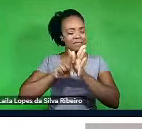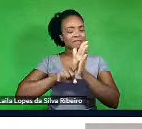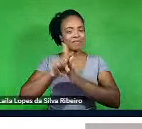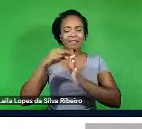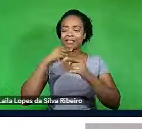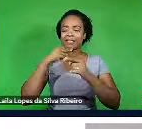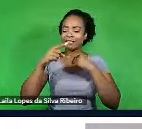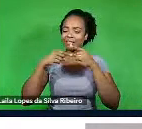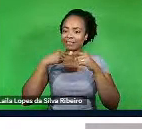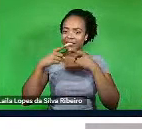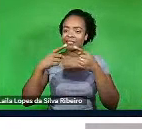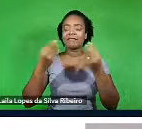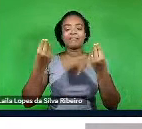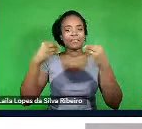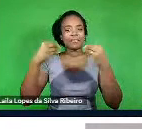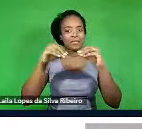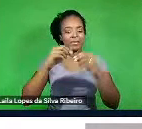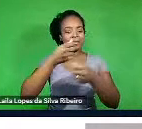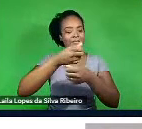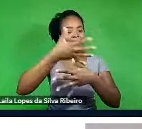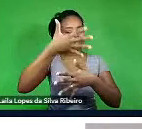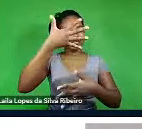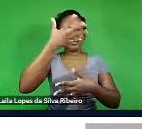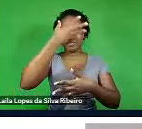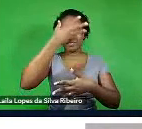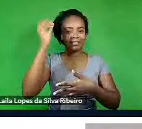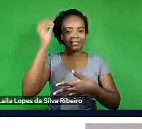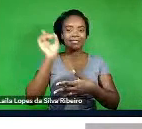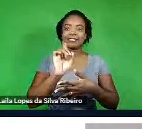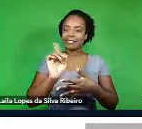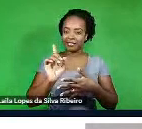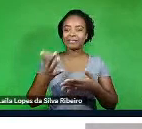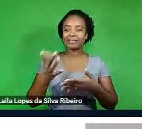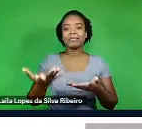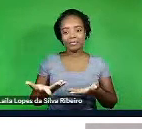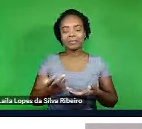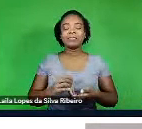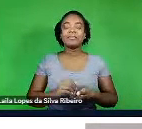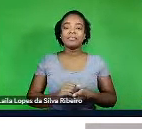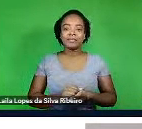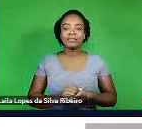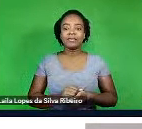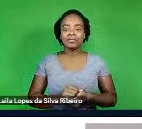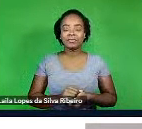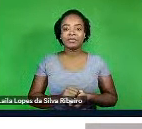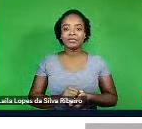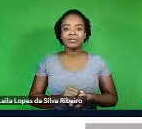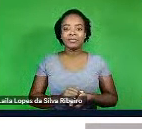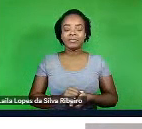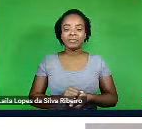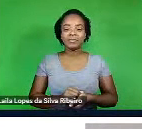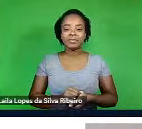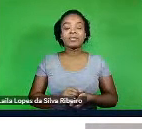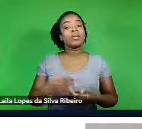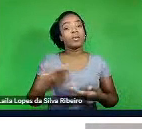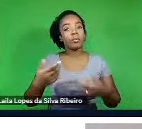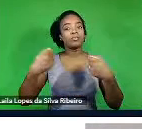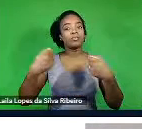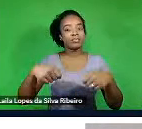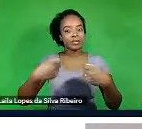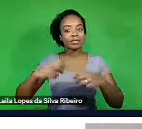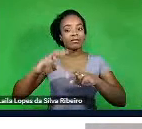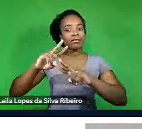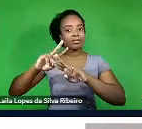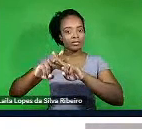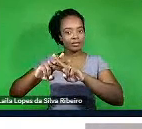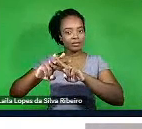com a hashtag, hashtag